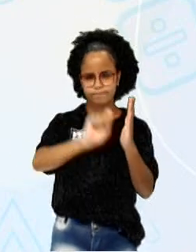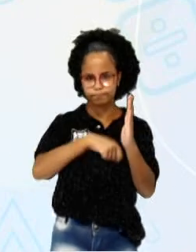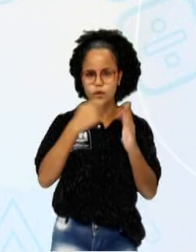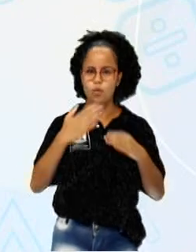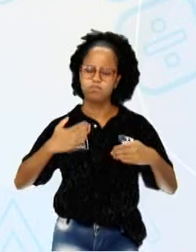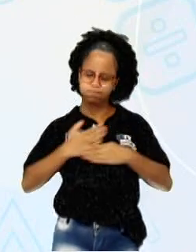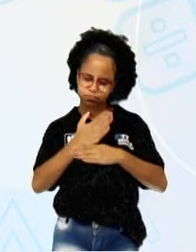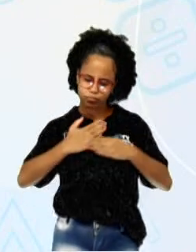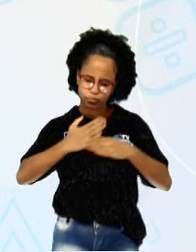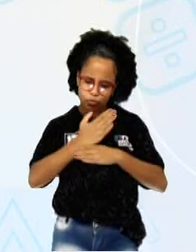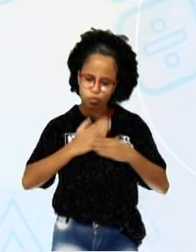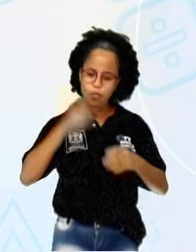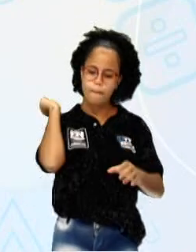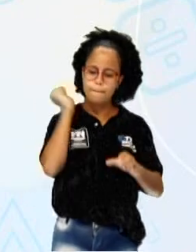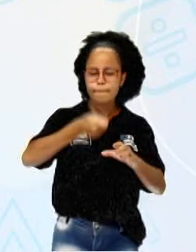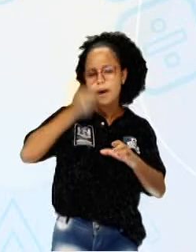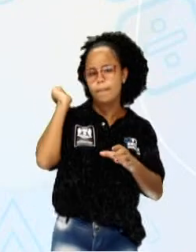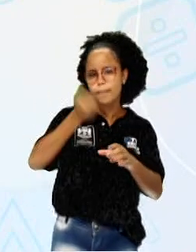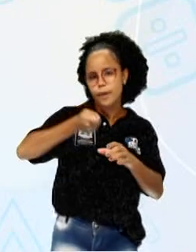serra, um martelo.